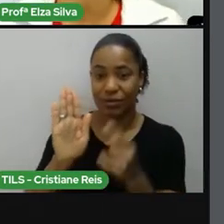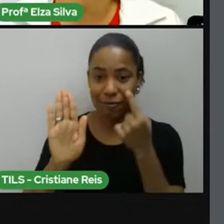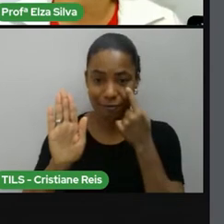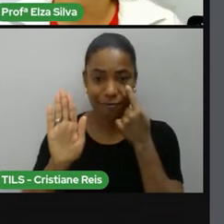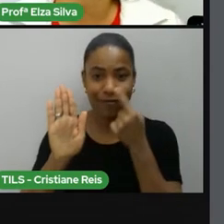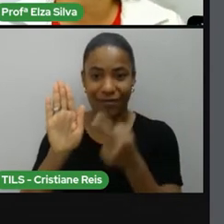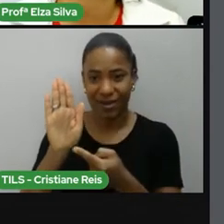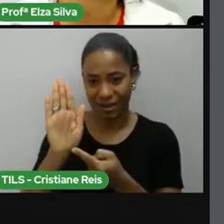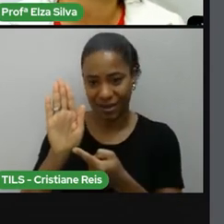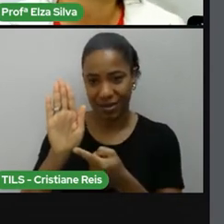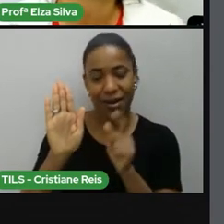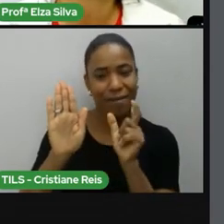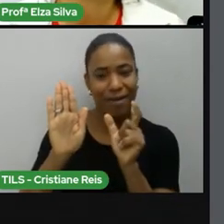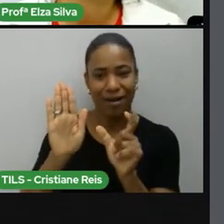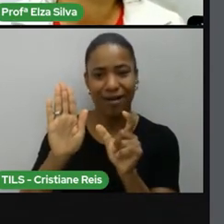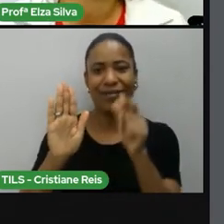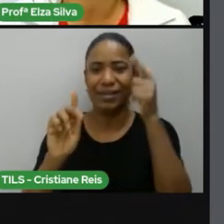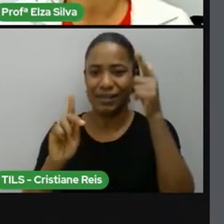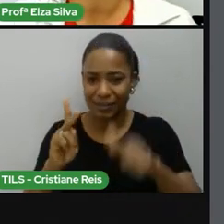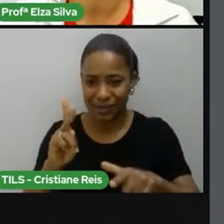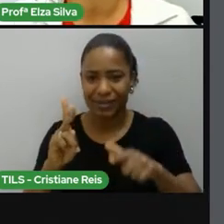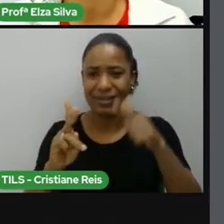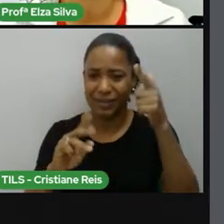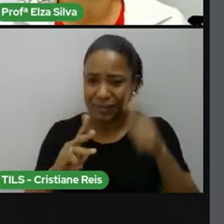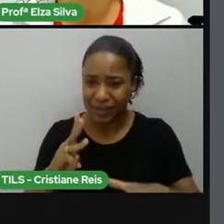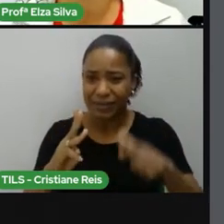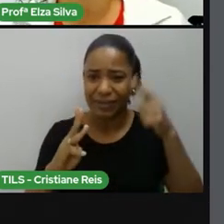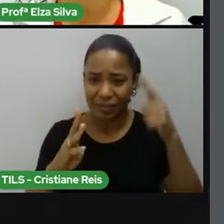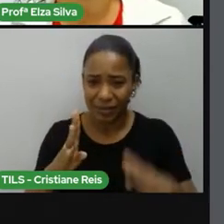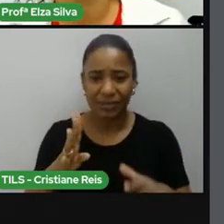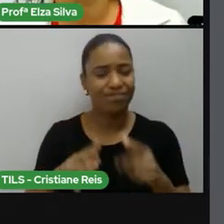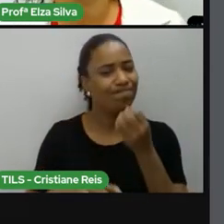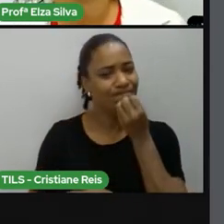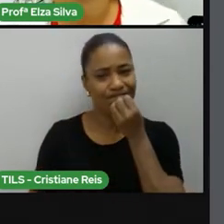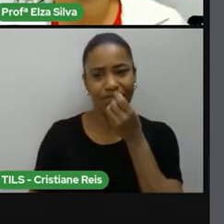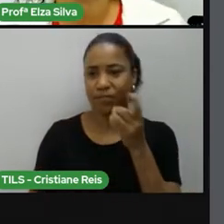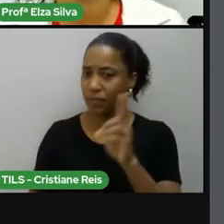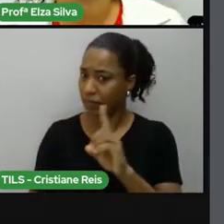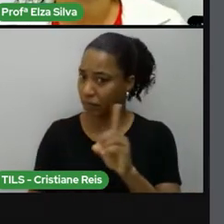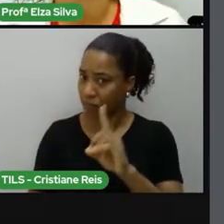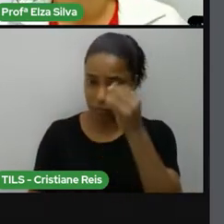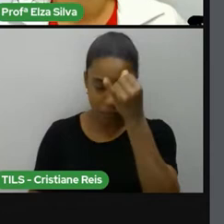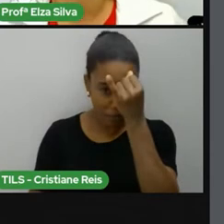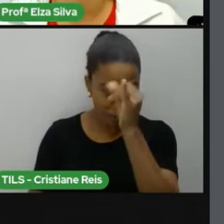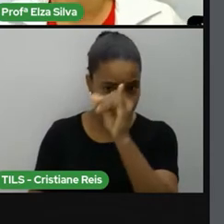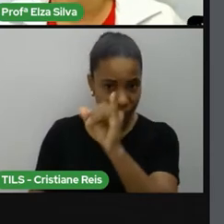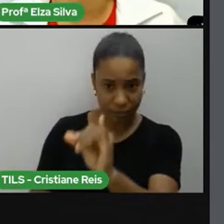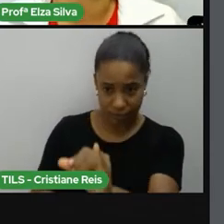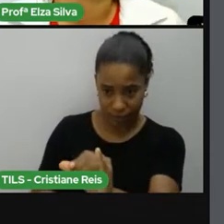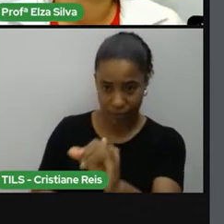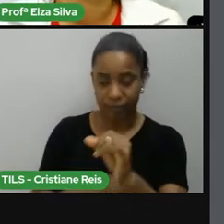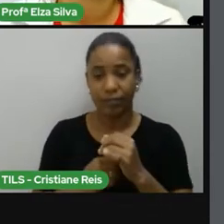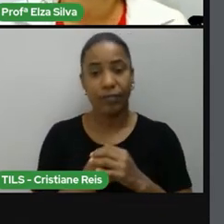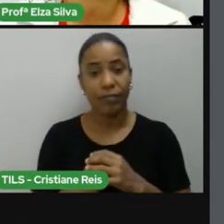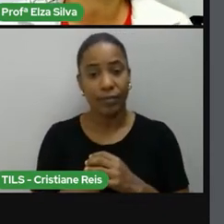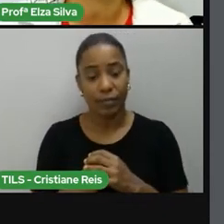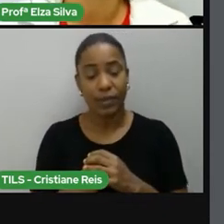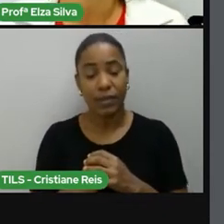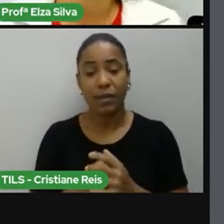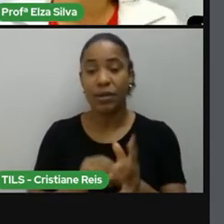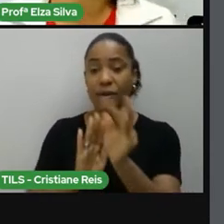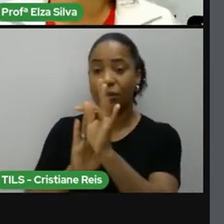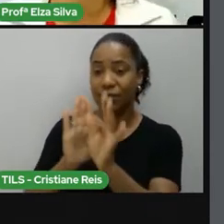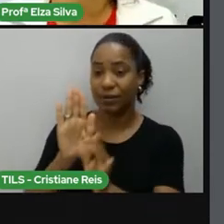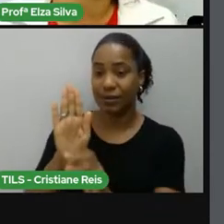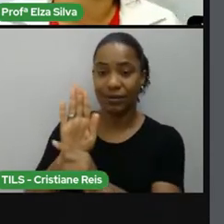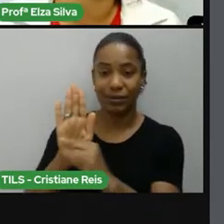repetição de palavras. Então, observem que neste trecho biográfico, em vez de repetir o